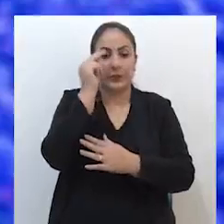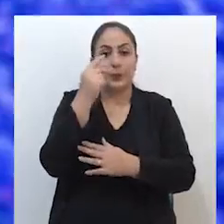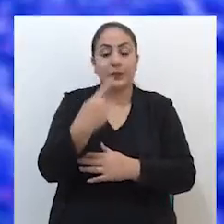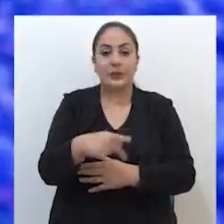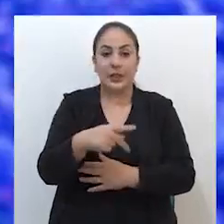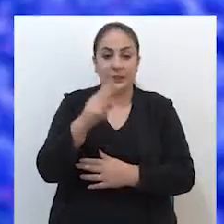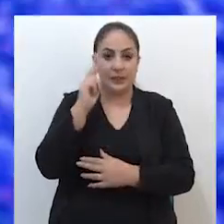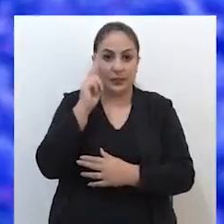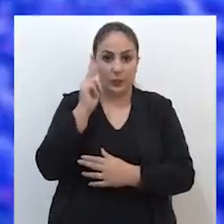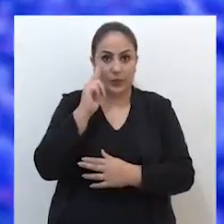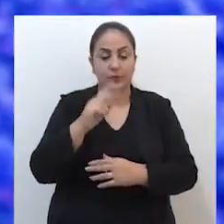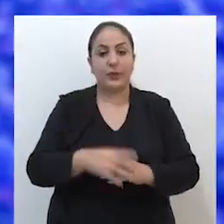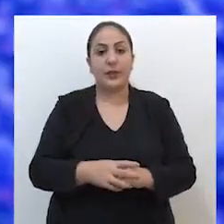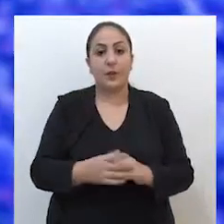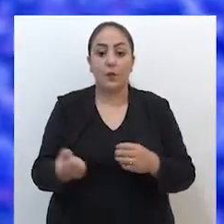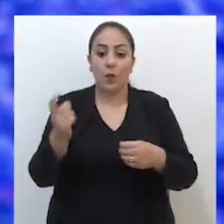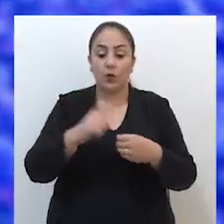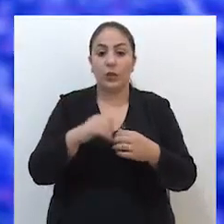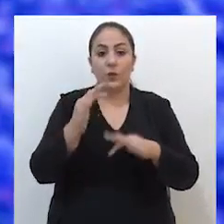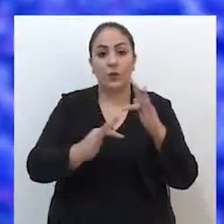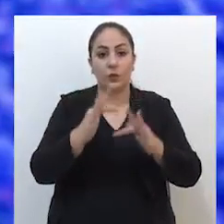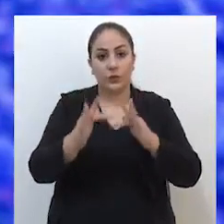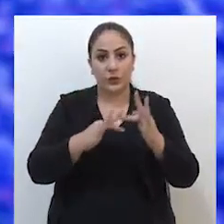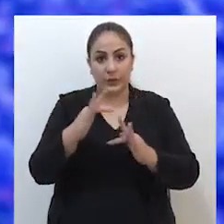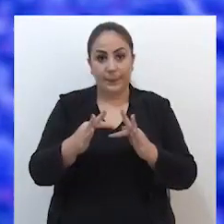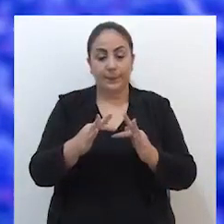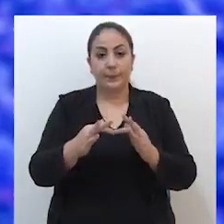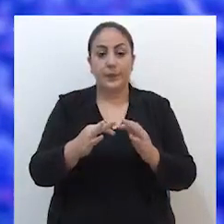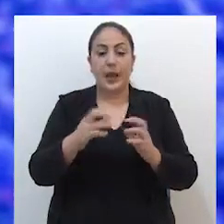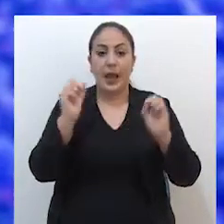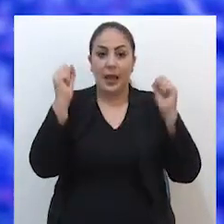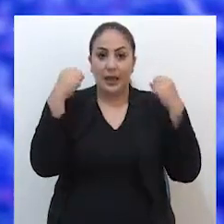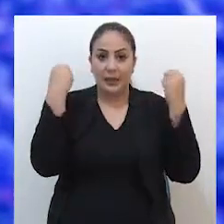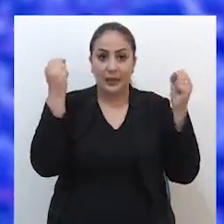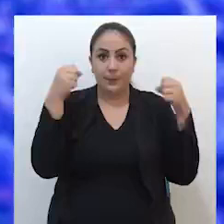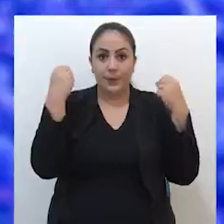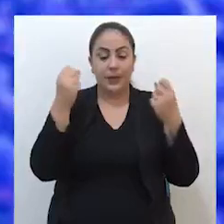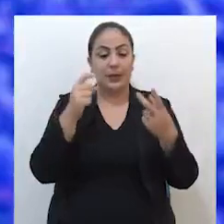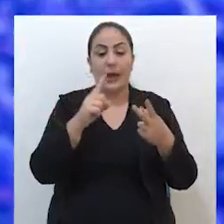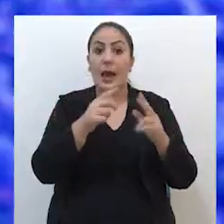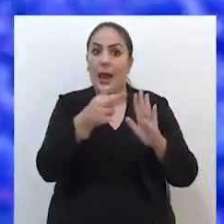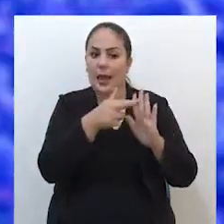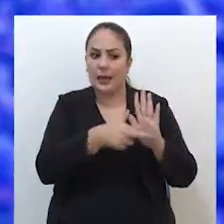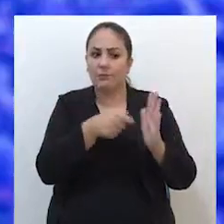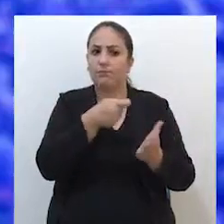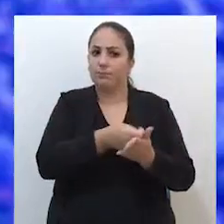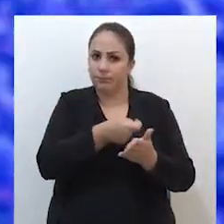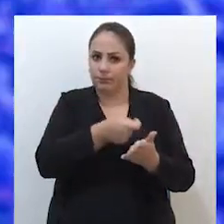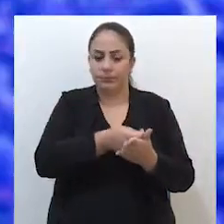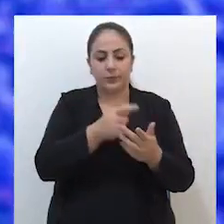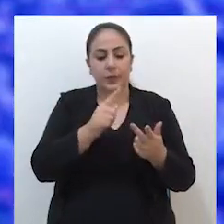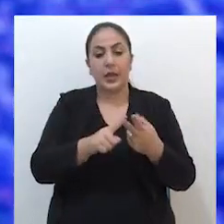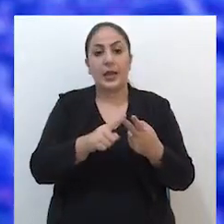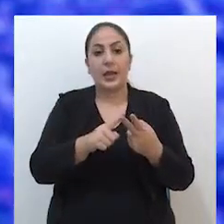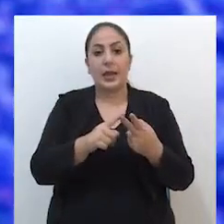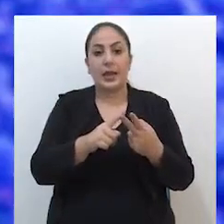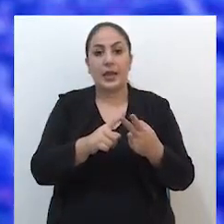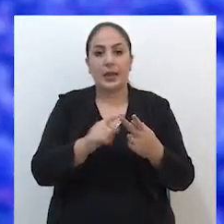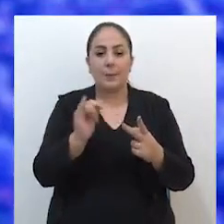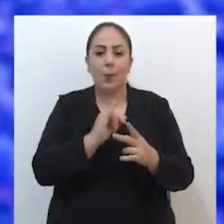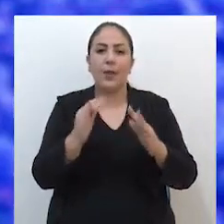município, nesta segunda-feira voltaram a funcionar academias esportivas com regras rígidas,